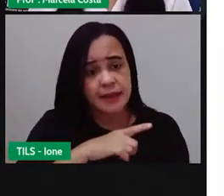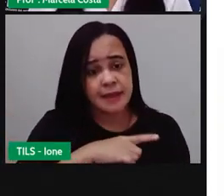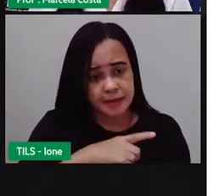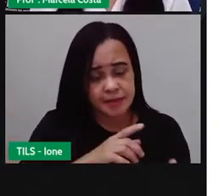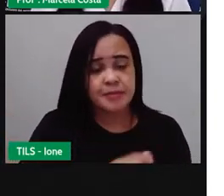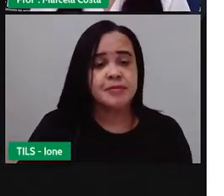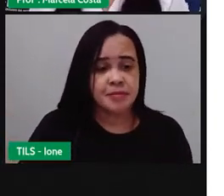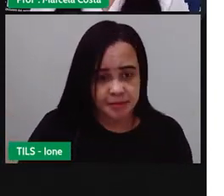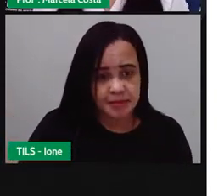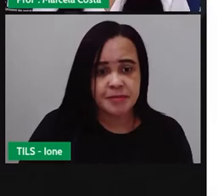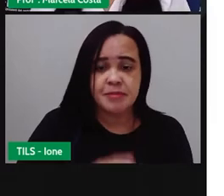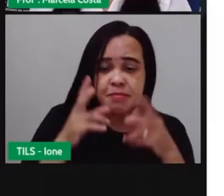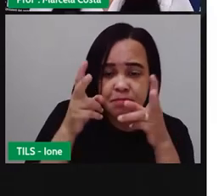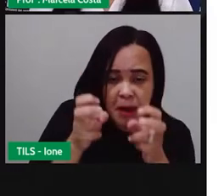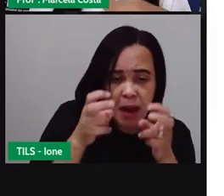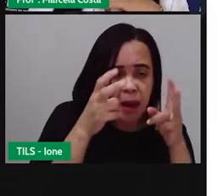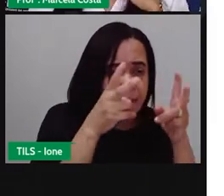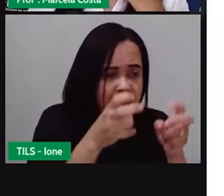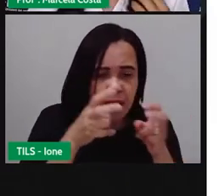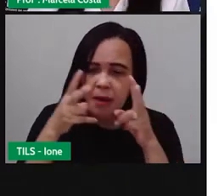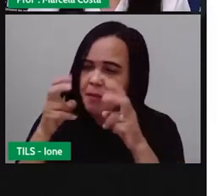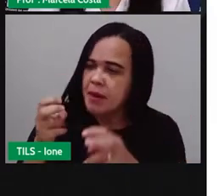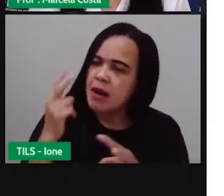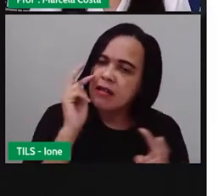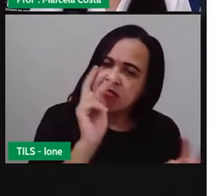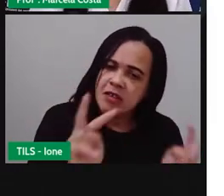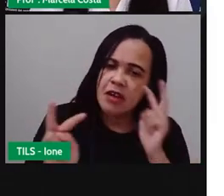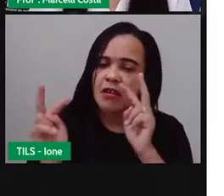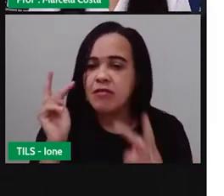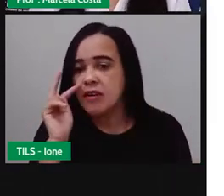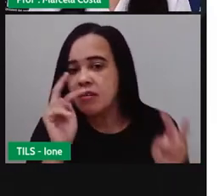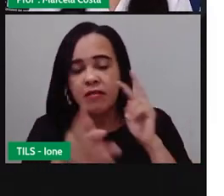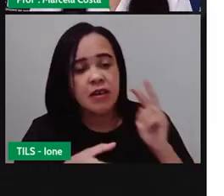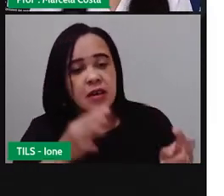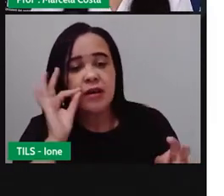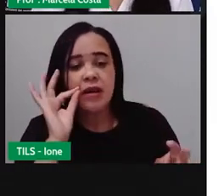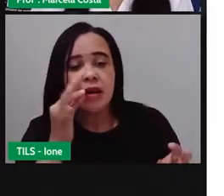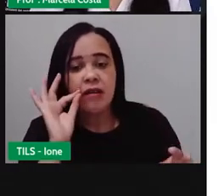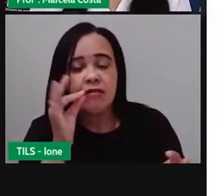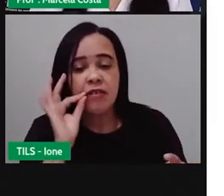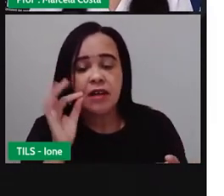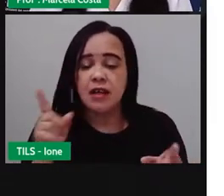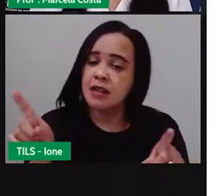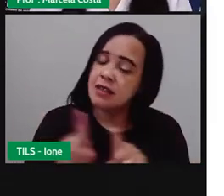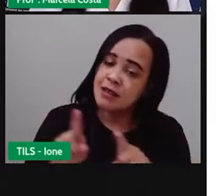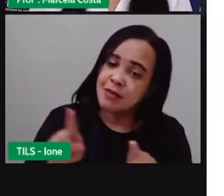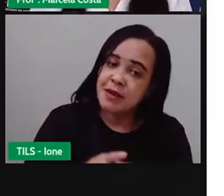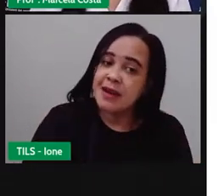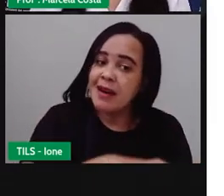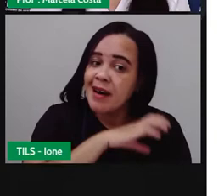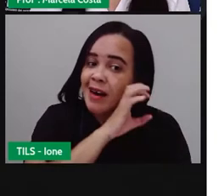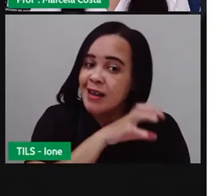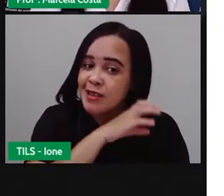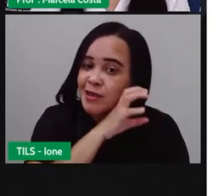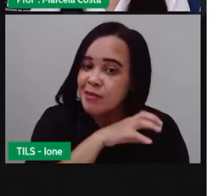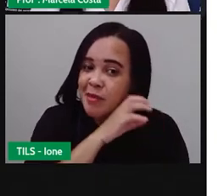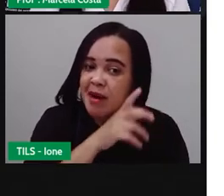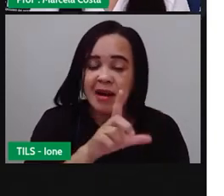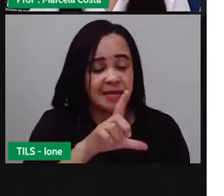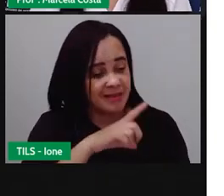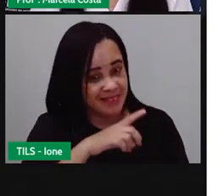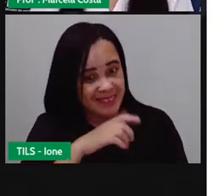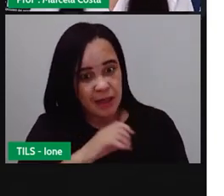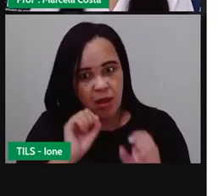A gente observa a cor preta no café, nos animais como a pantera